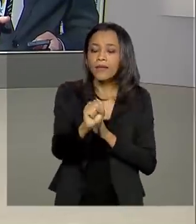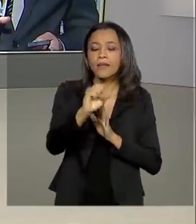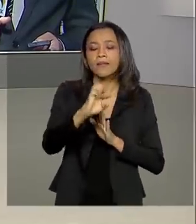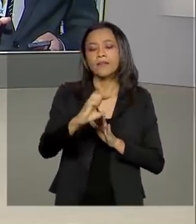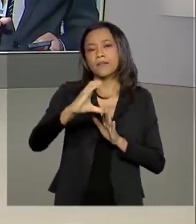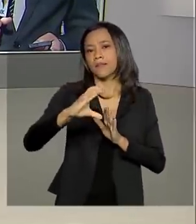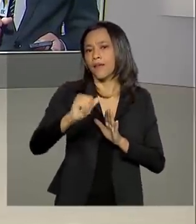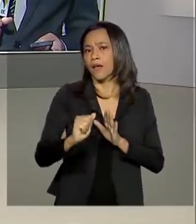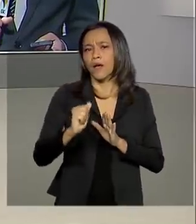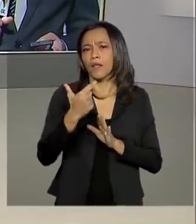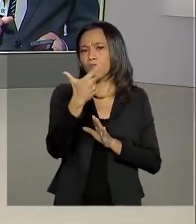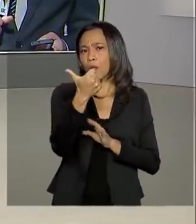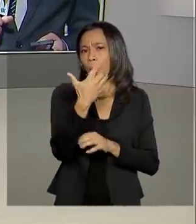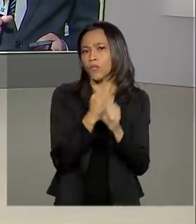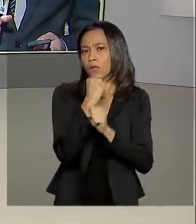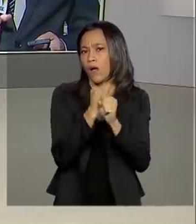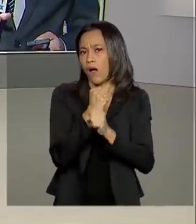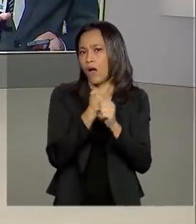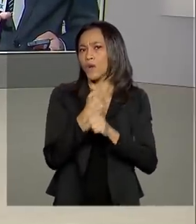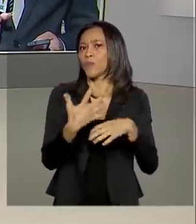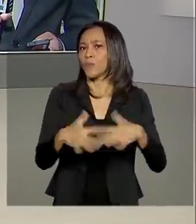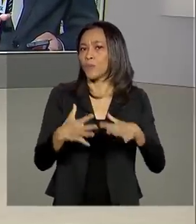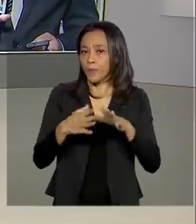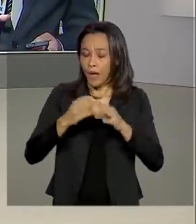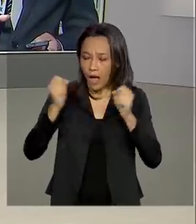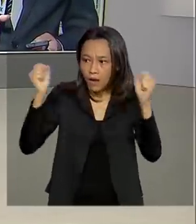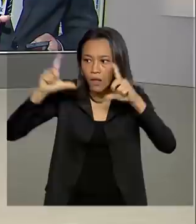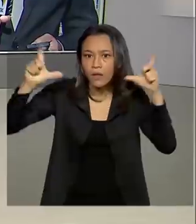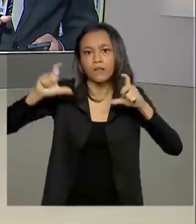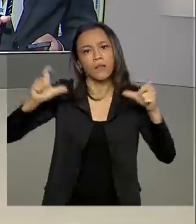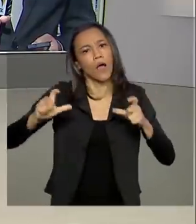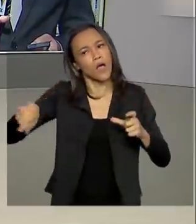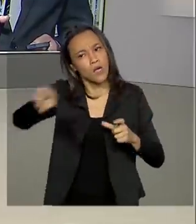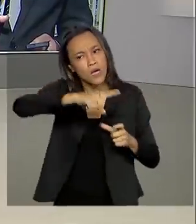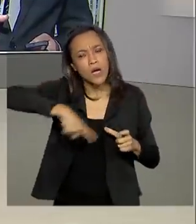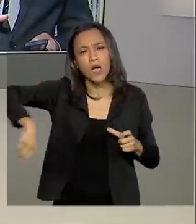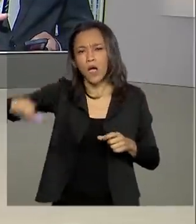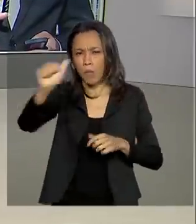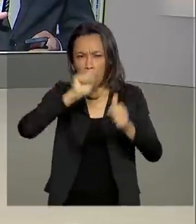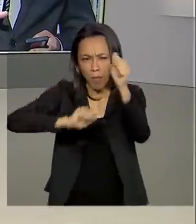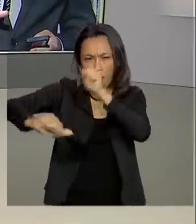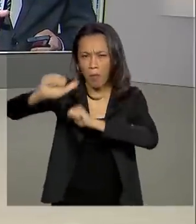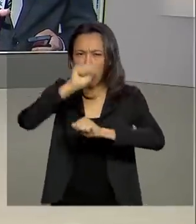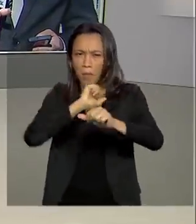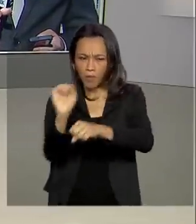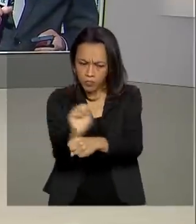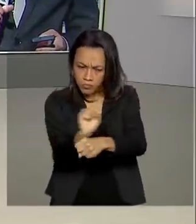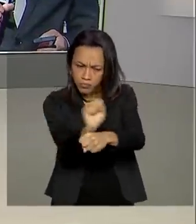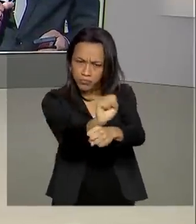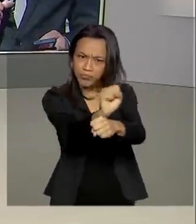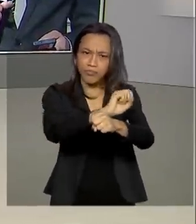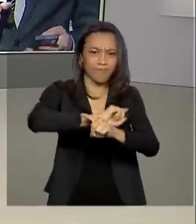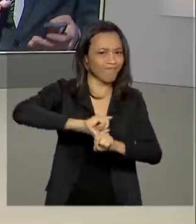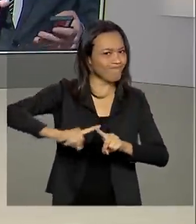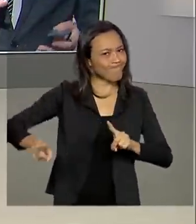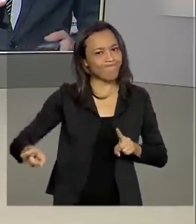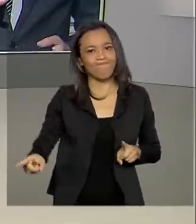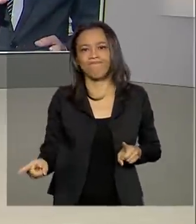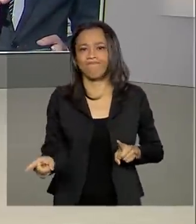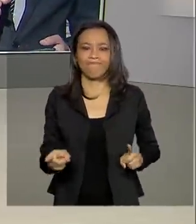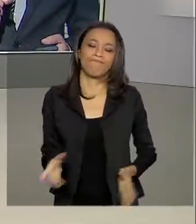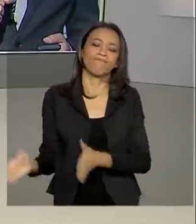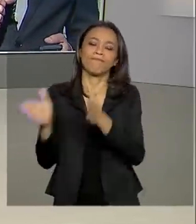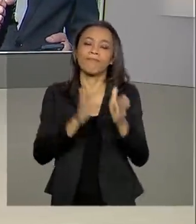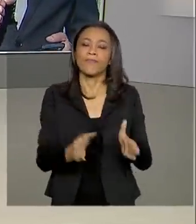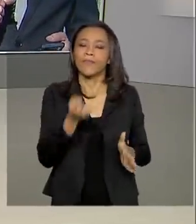e tem uma campanha para alertar a população a não dirigir sob efeito de bebida alcoólica. Não é isso, Glauco? Bom dia para você. Olá, Carla, bom dia